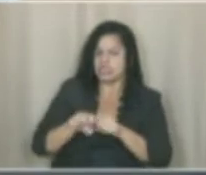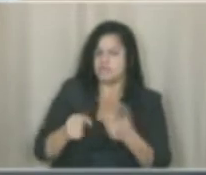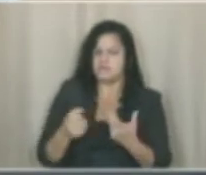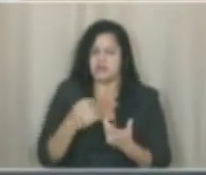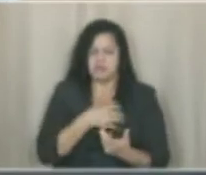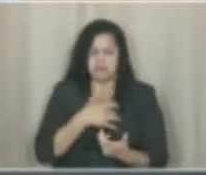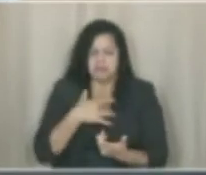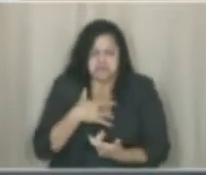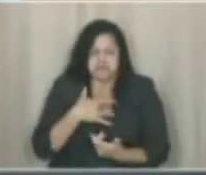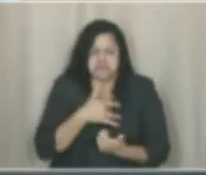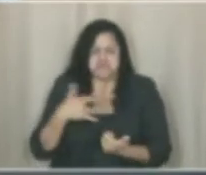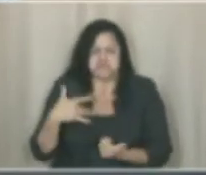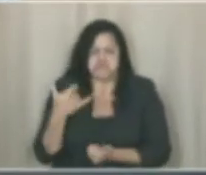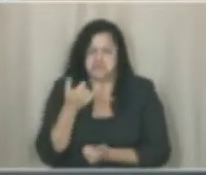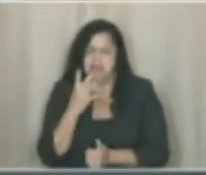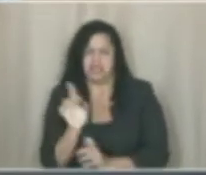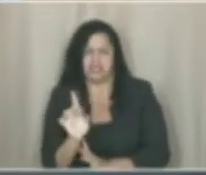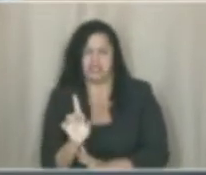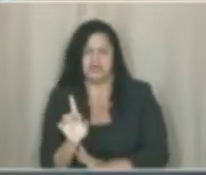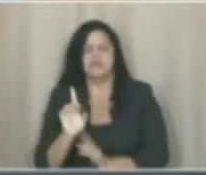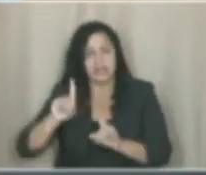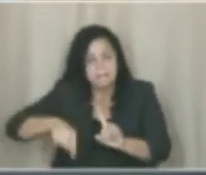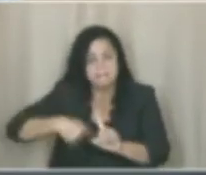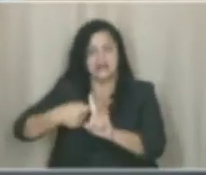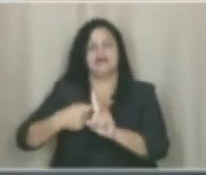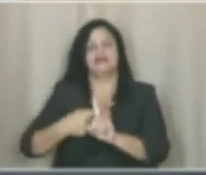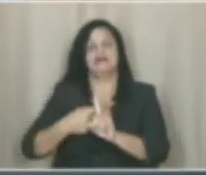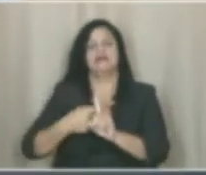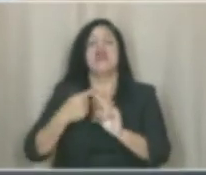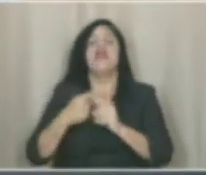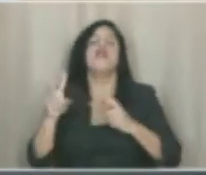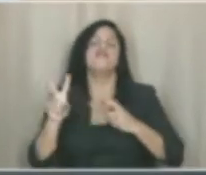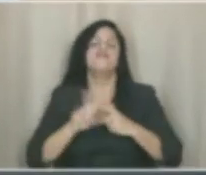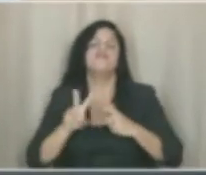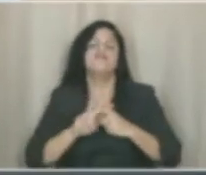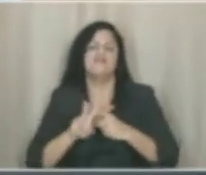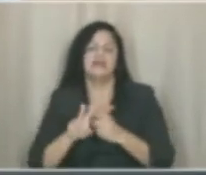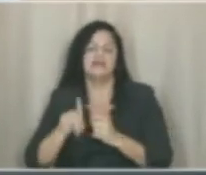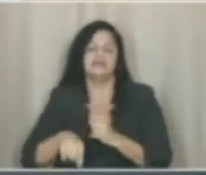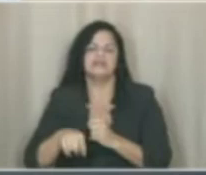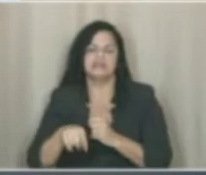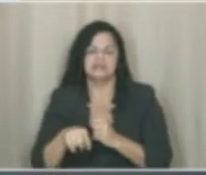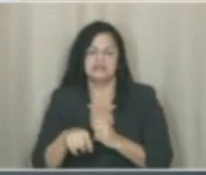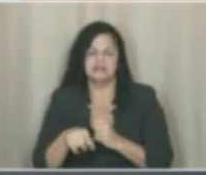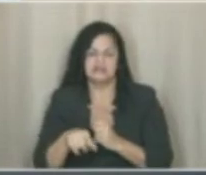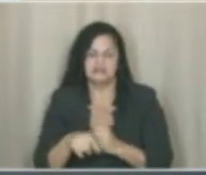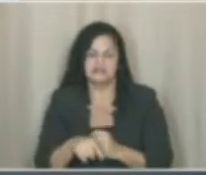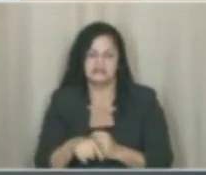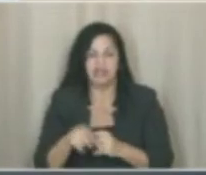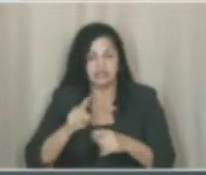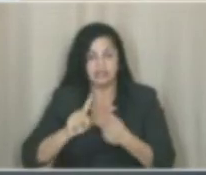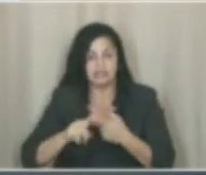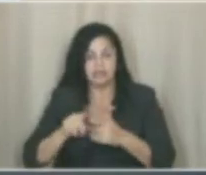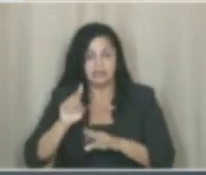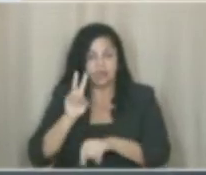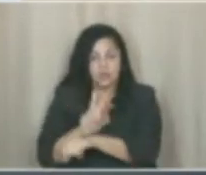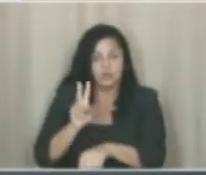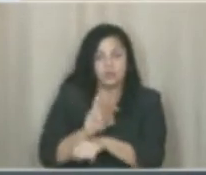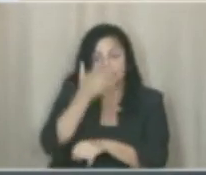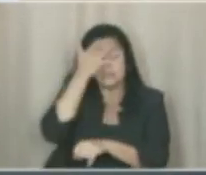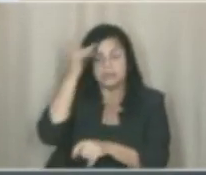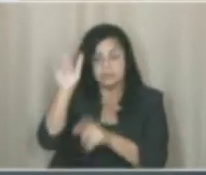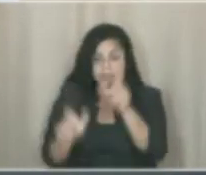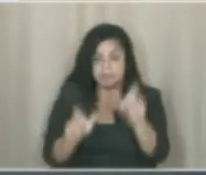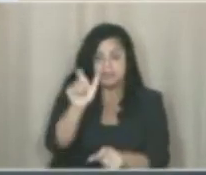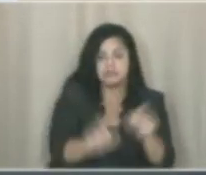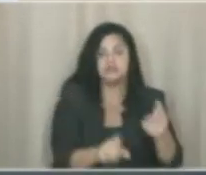importante da veterinária, mas não é só isso. Veterinária cuida de gente. Muita gente não sabe, mas